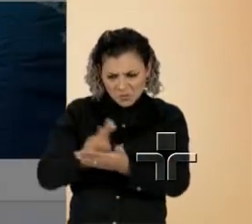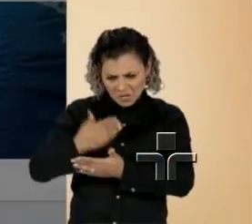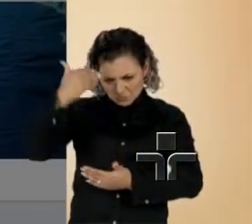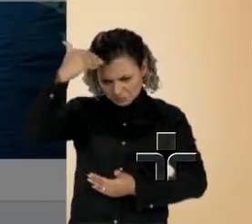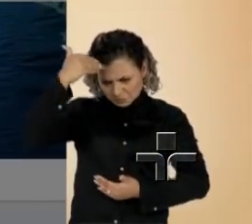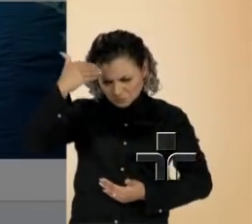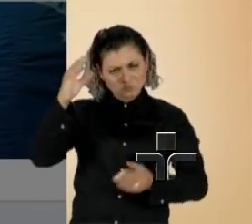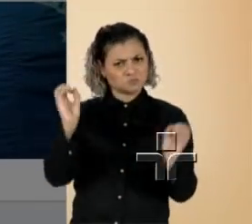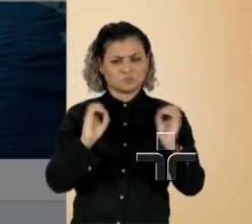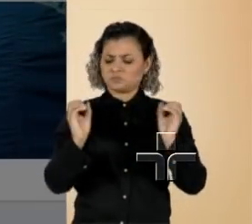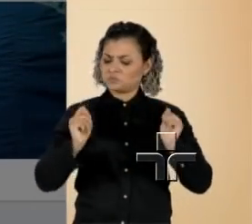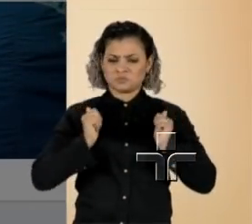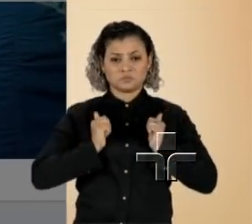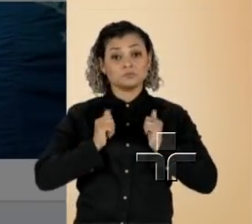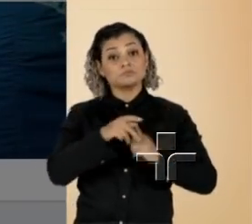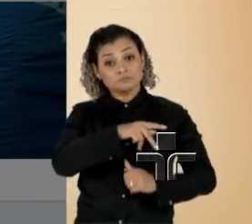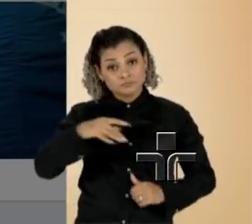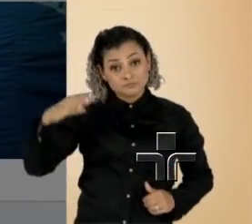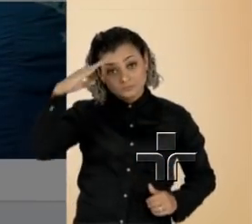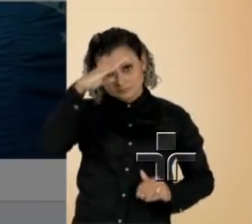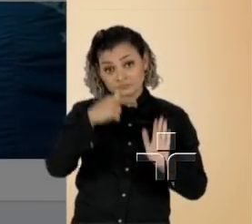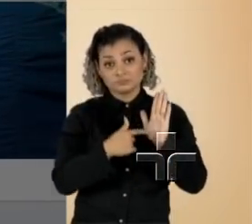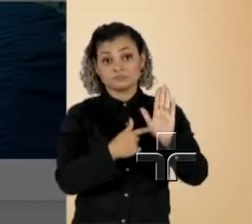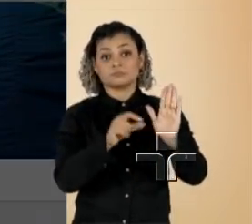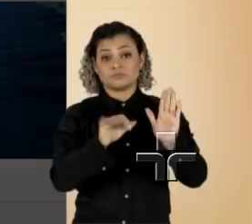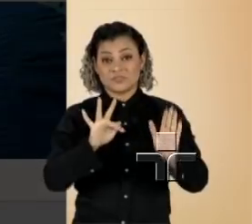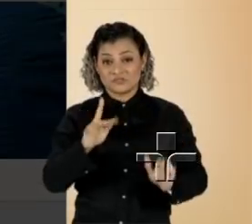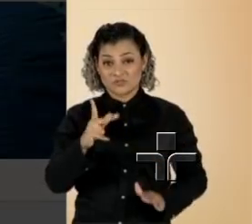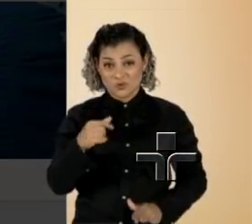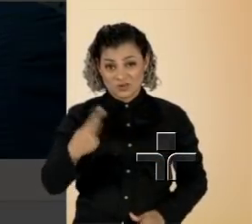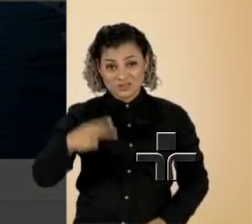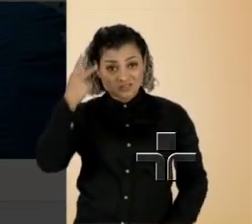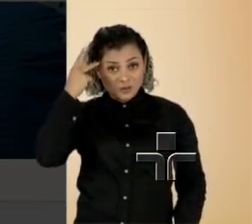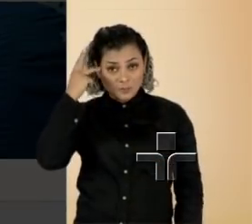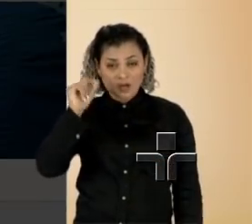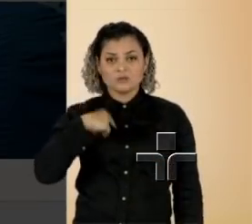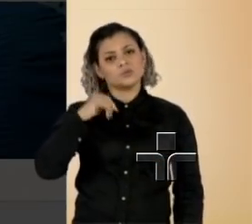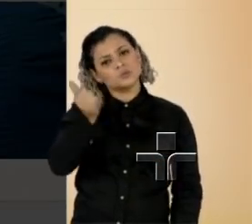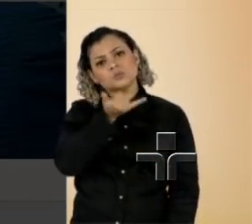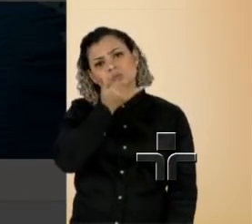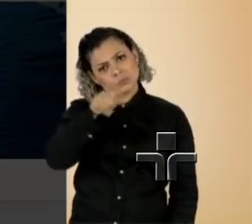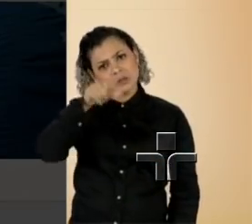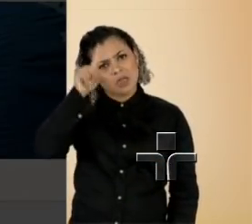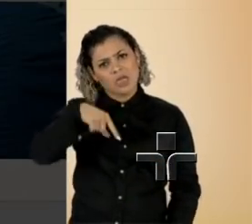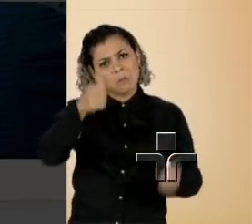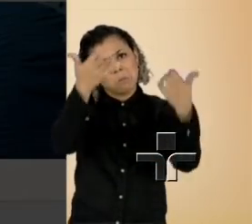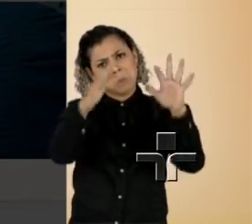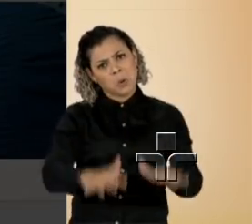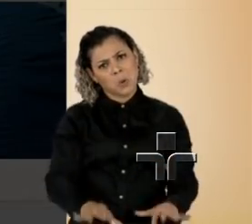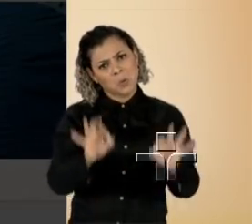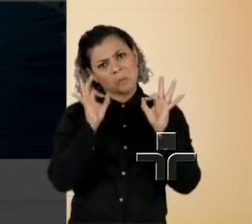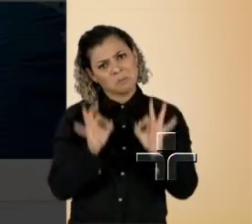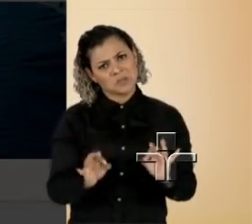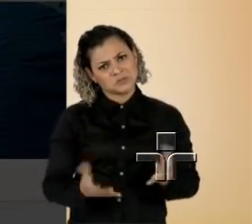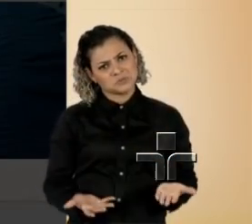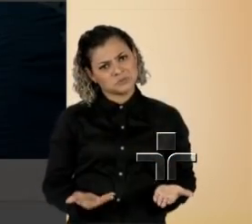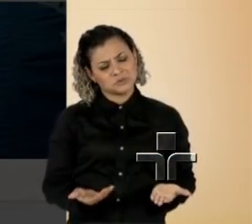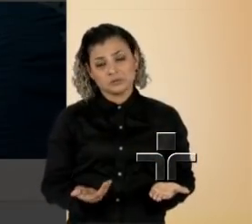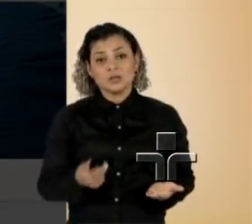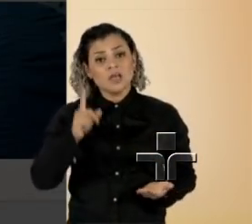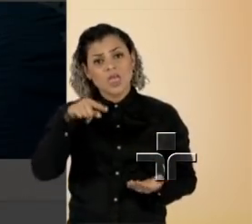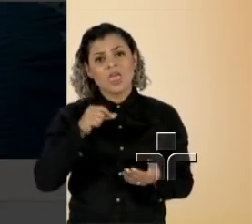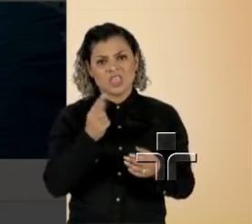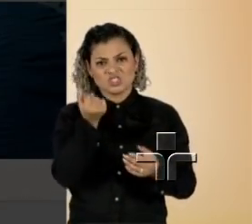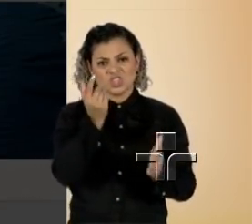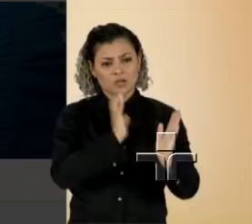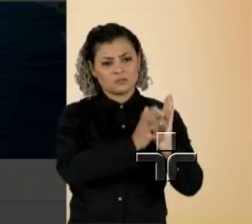social, o presidente Jair Bolsonaro disse que a Folha de São Paulo, abre aspas, desceu às profundezas do esgoto. O texto fala sobre recursos de